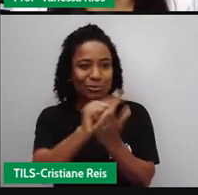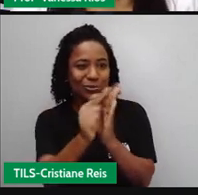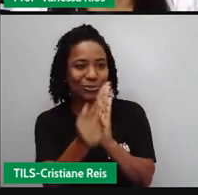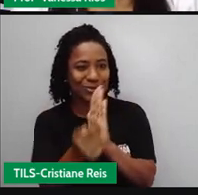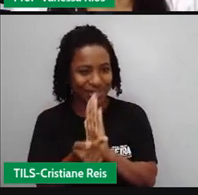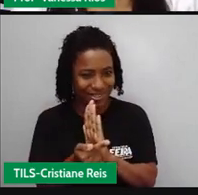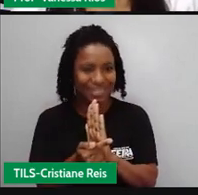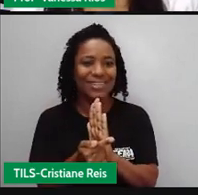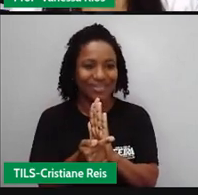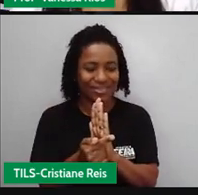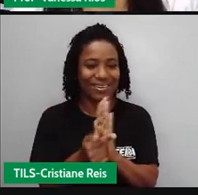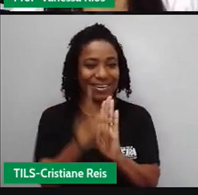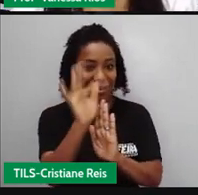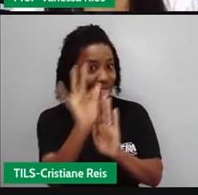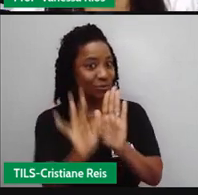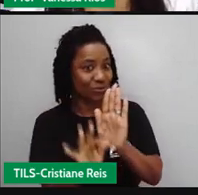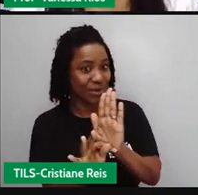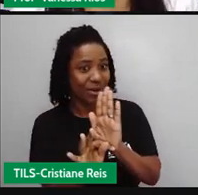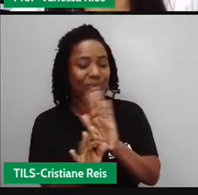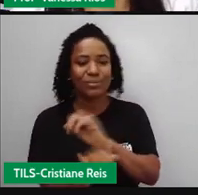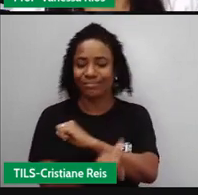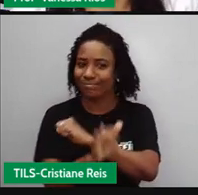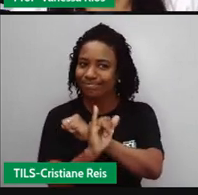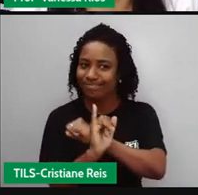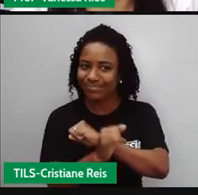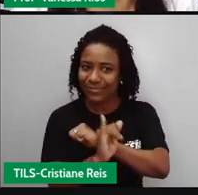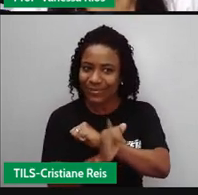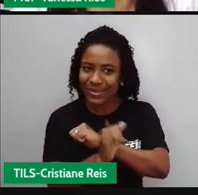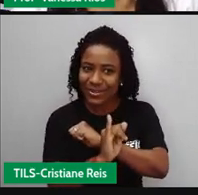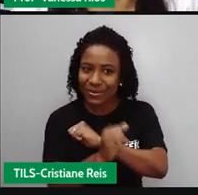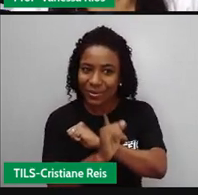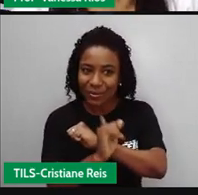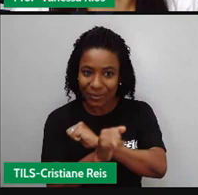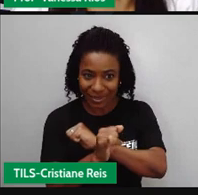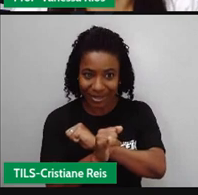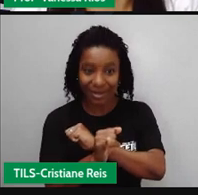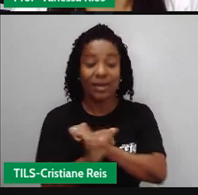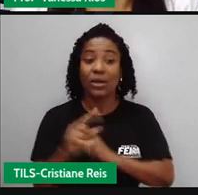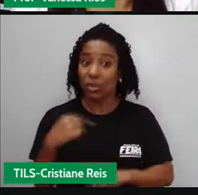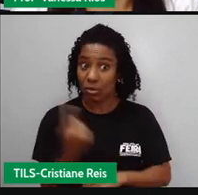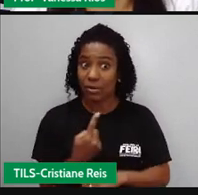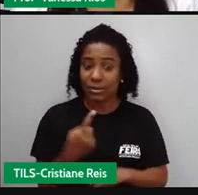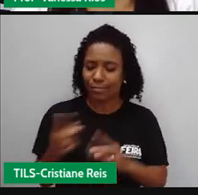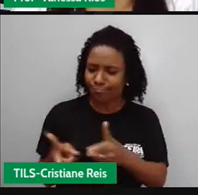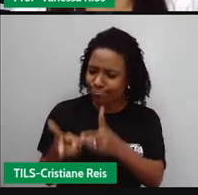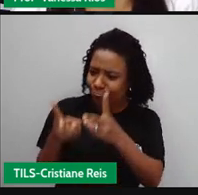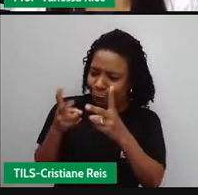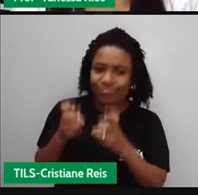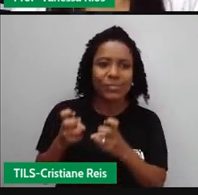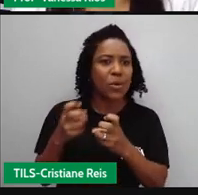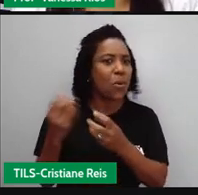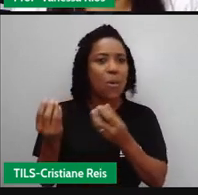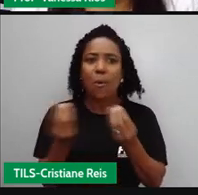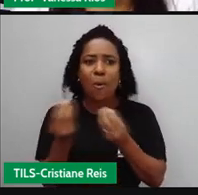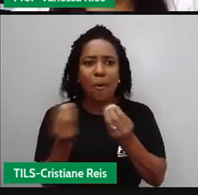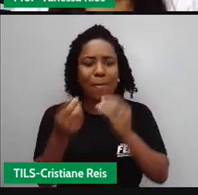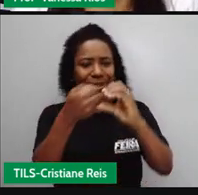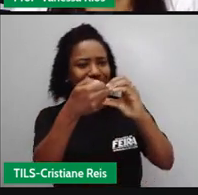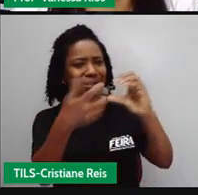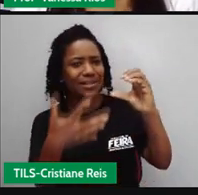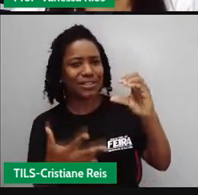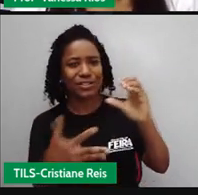e aí a observou todas as características que formam, né? Que constrói esse texto tão